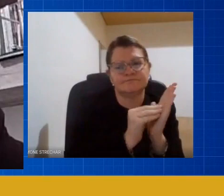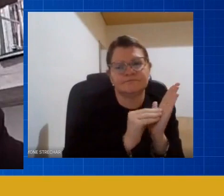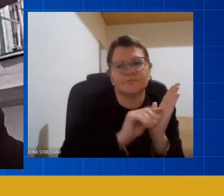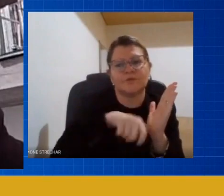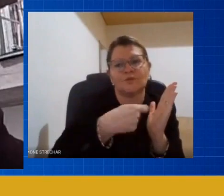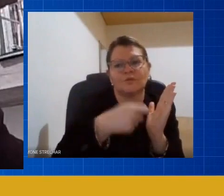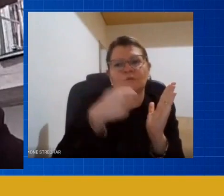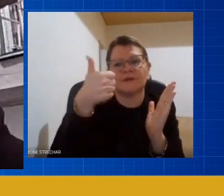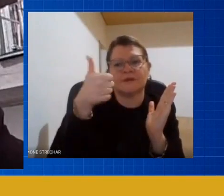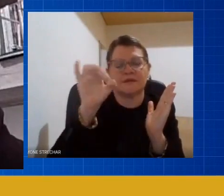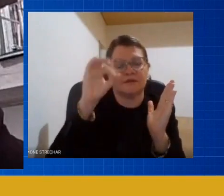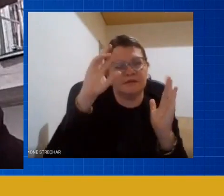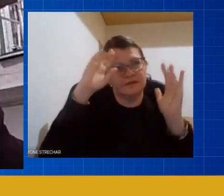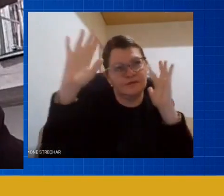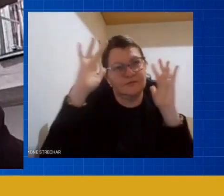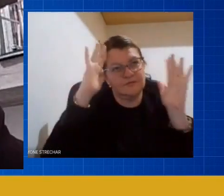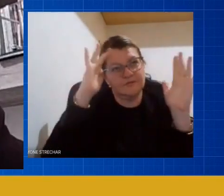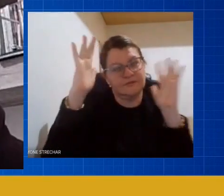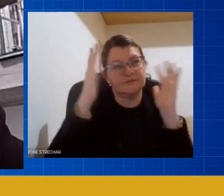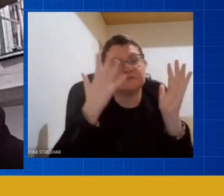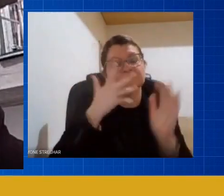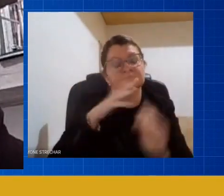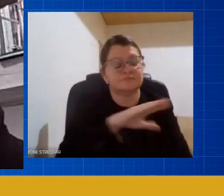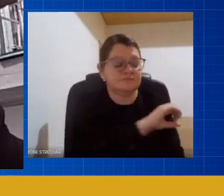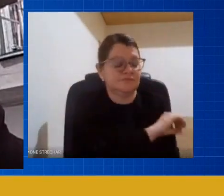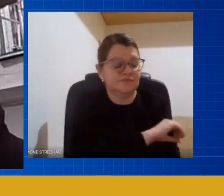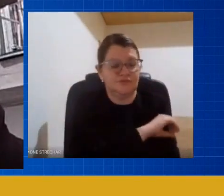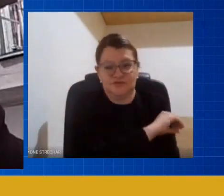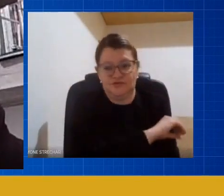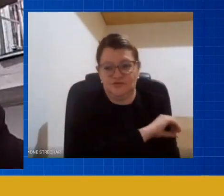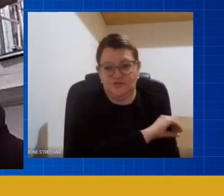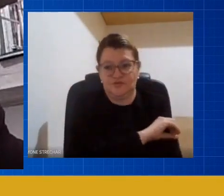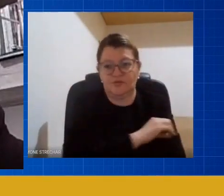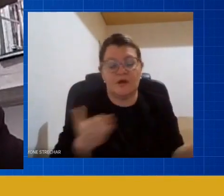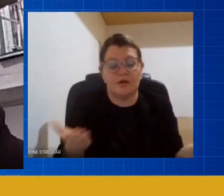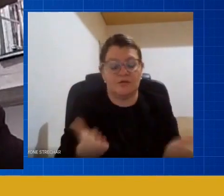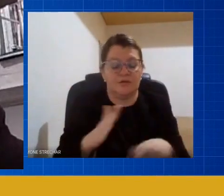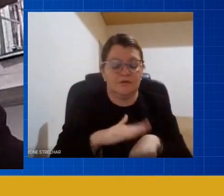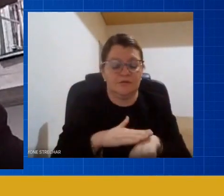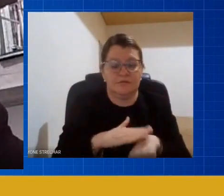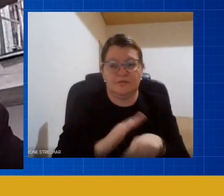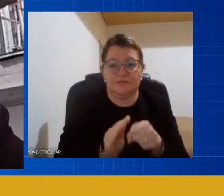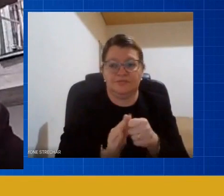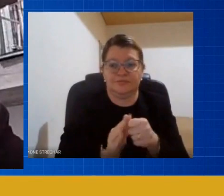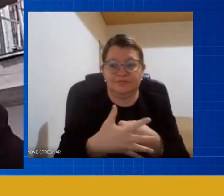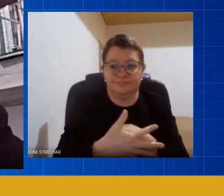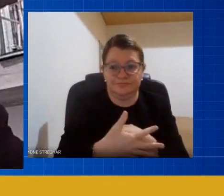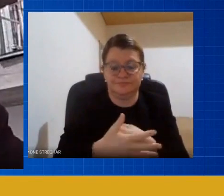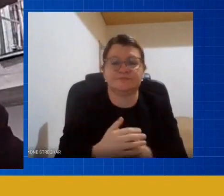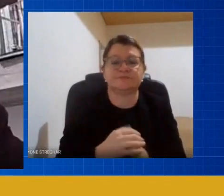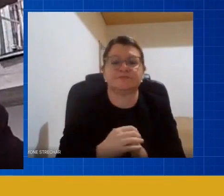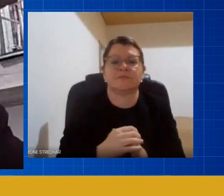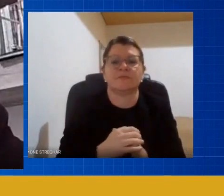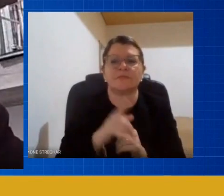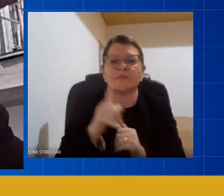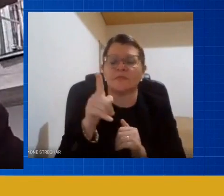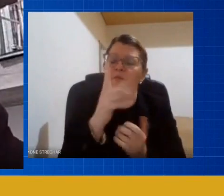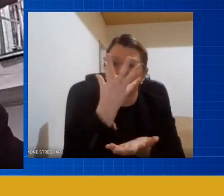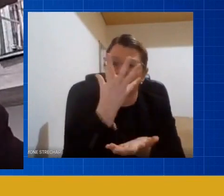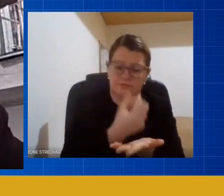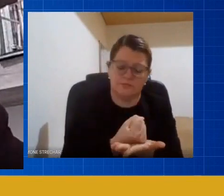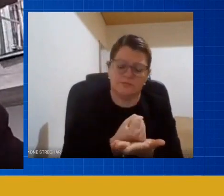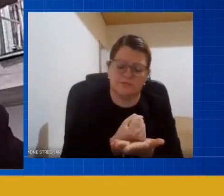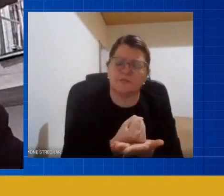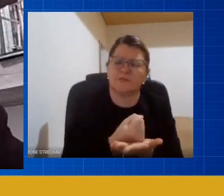infantil em tempos de pandemia vocês podem baixar fiquem à vontade é um prazer